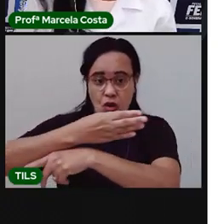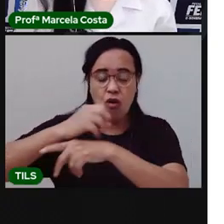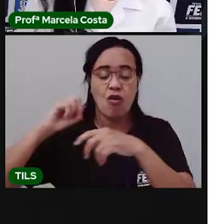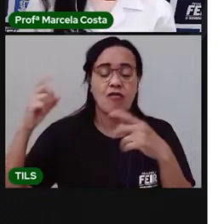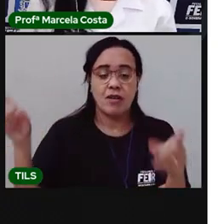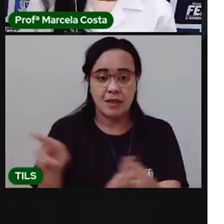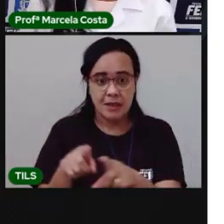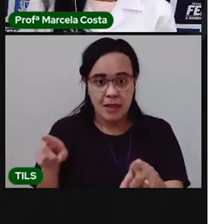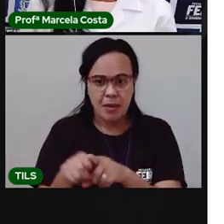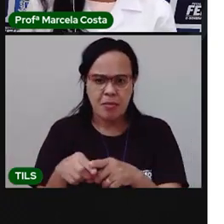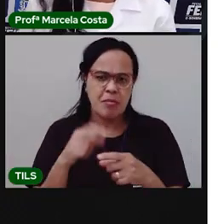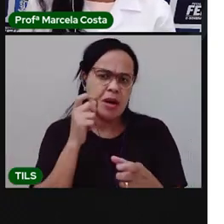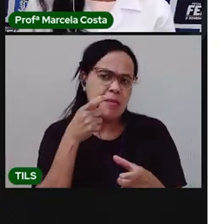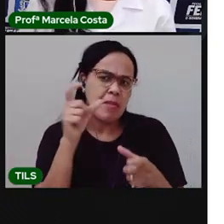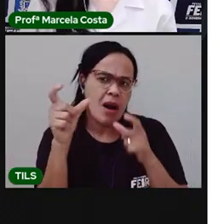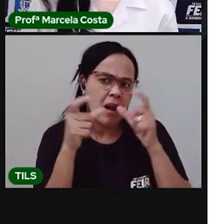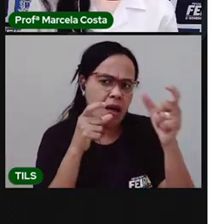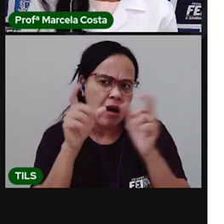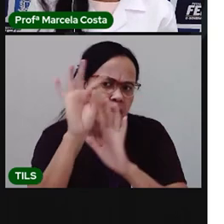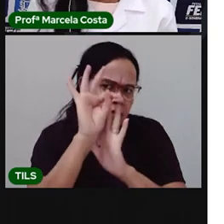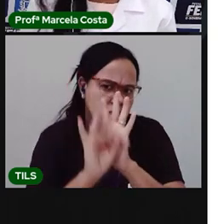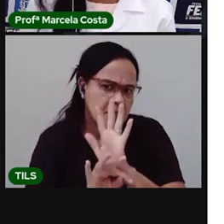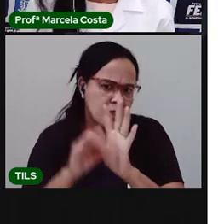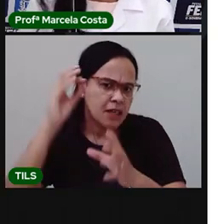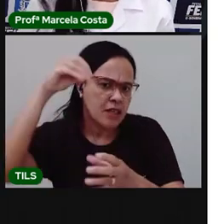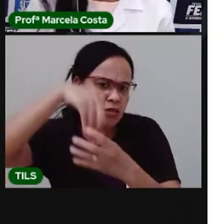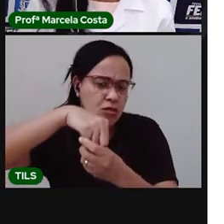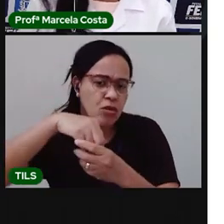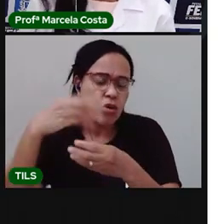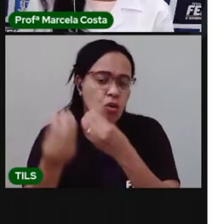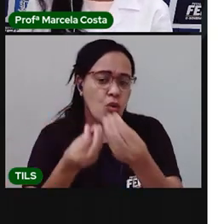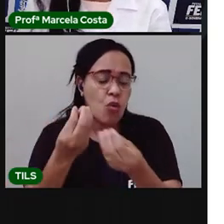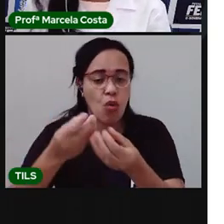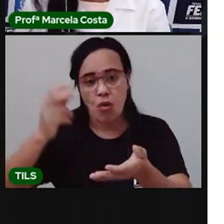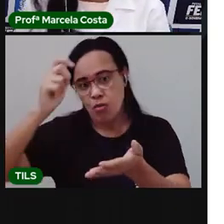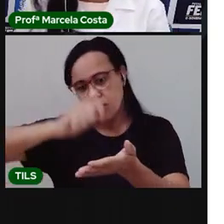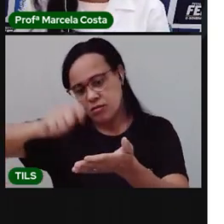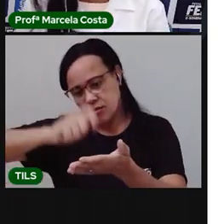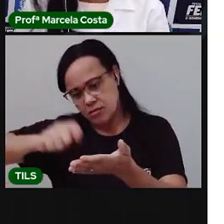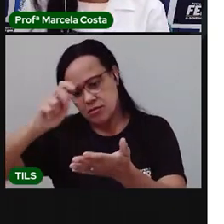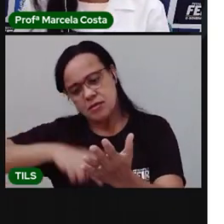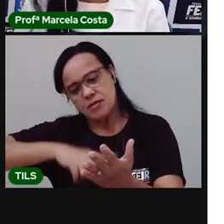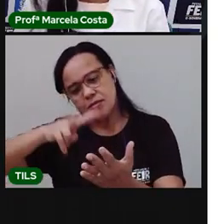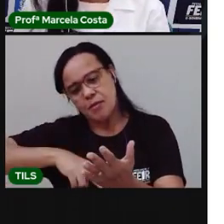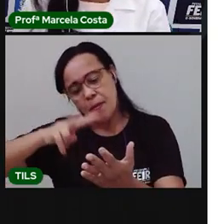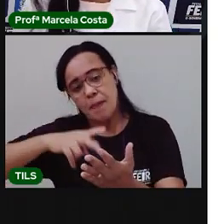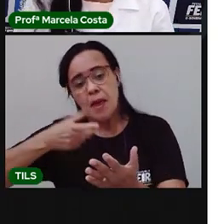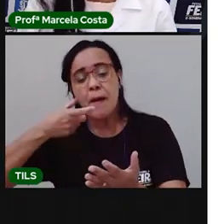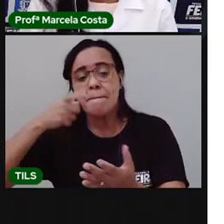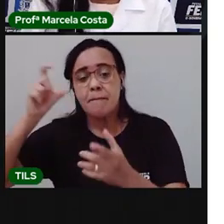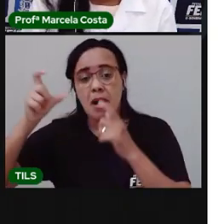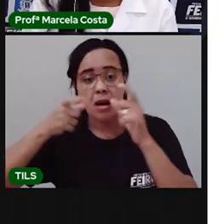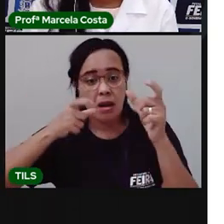palavras no texto, a ler e a escrever algumas palavras, tá?